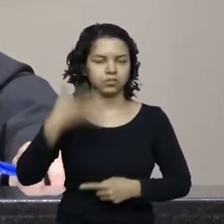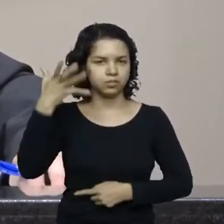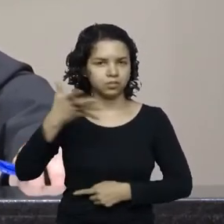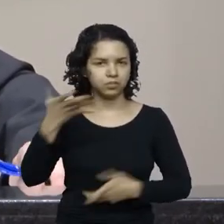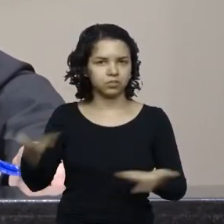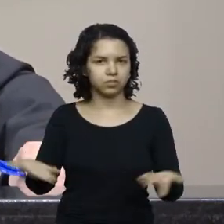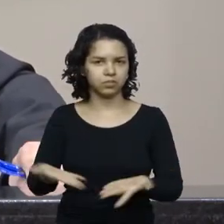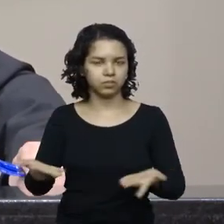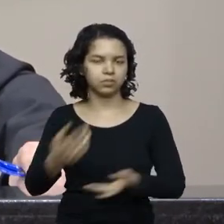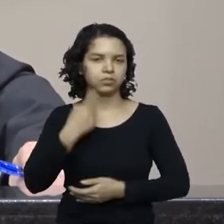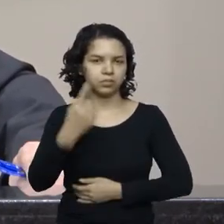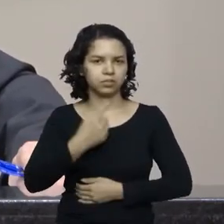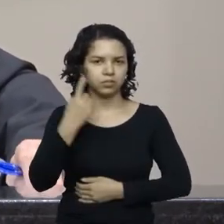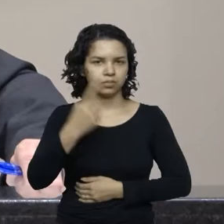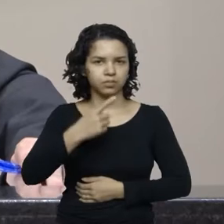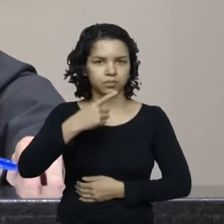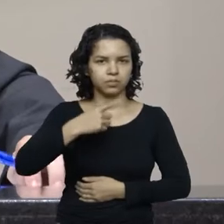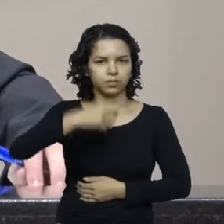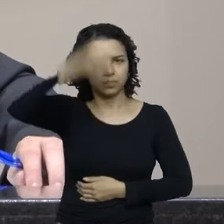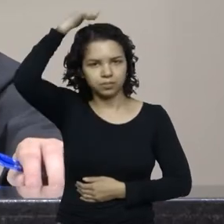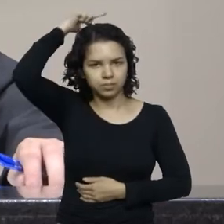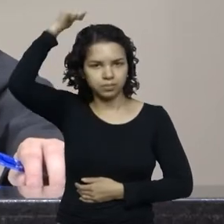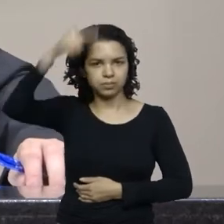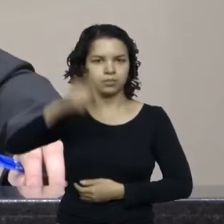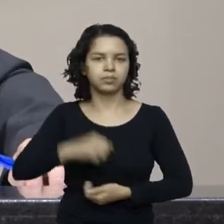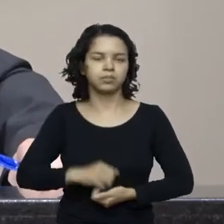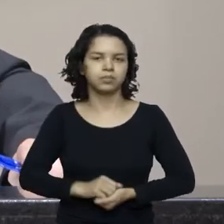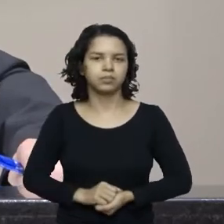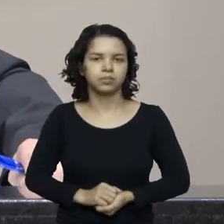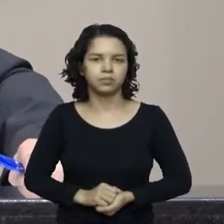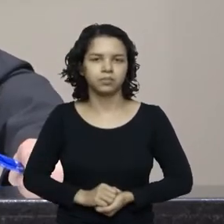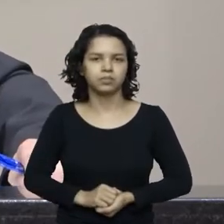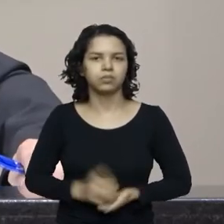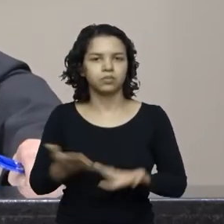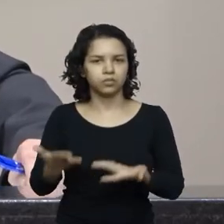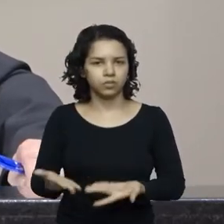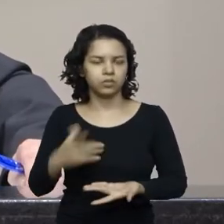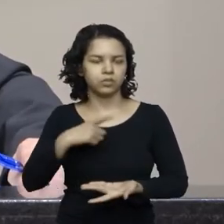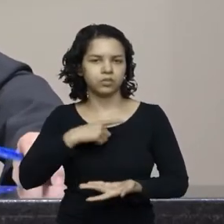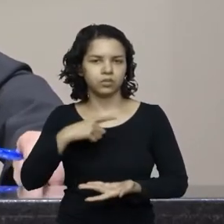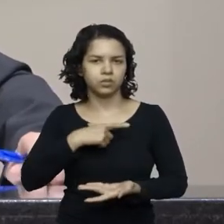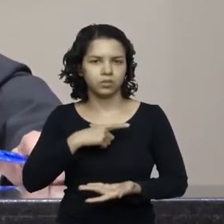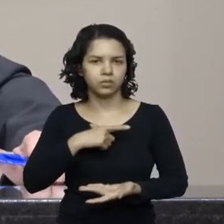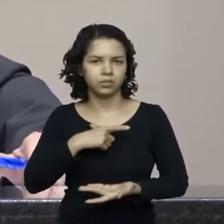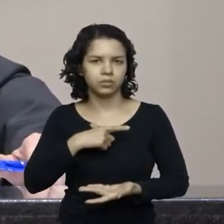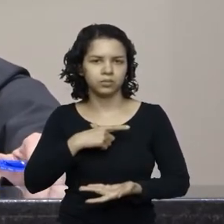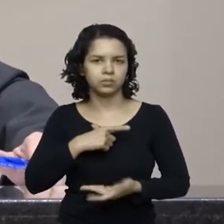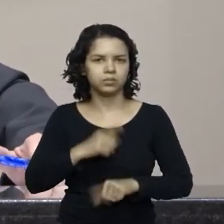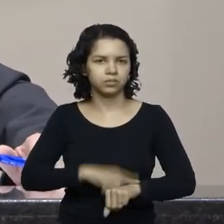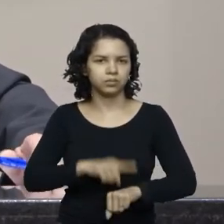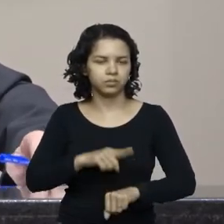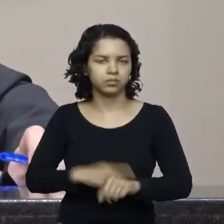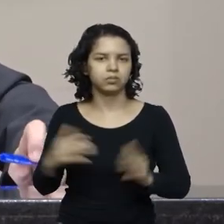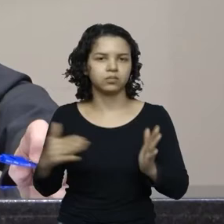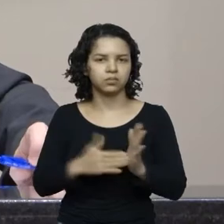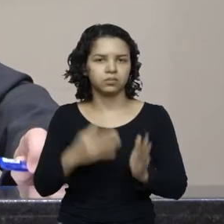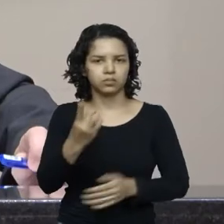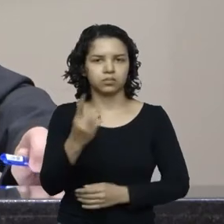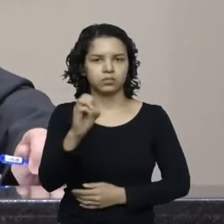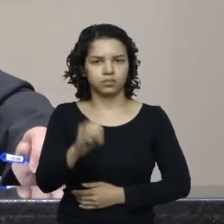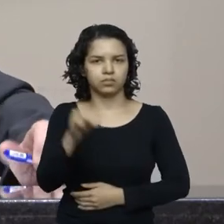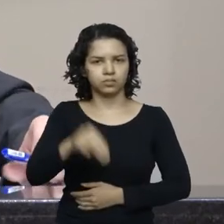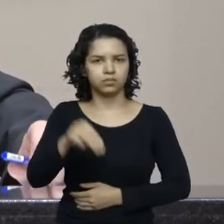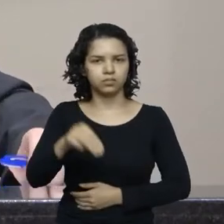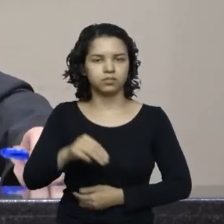palavra ao deputado Adriano Pereira. Vossa excelência, tenho tempo de até dez minutos.